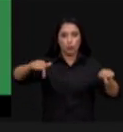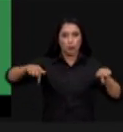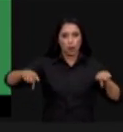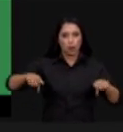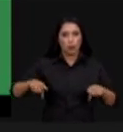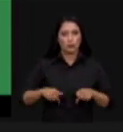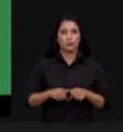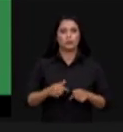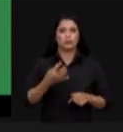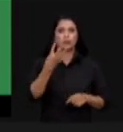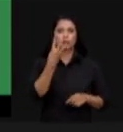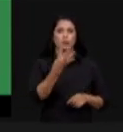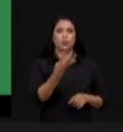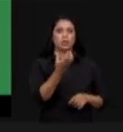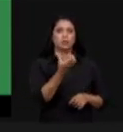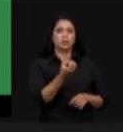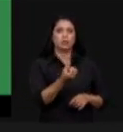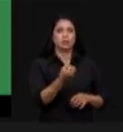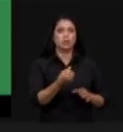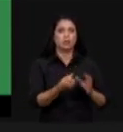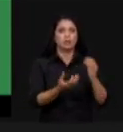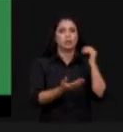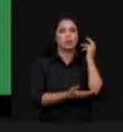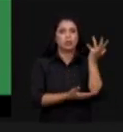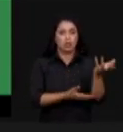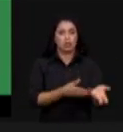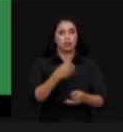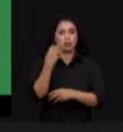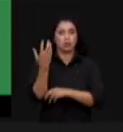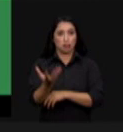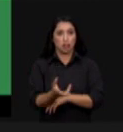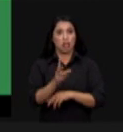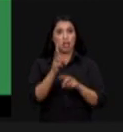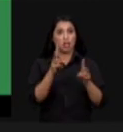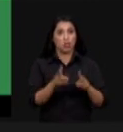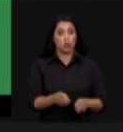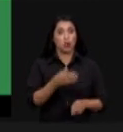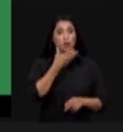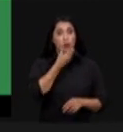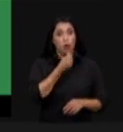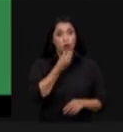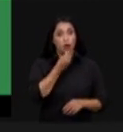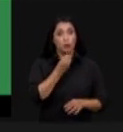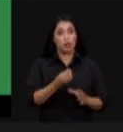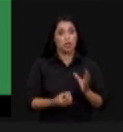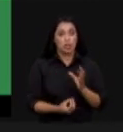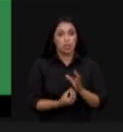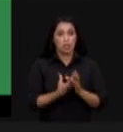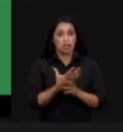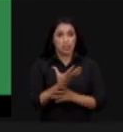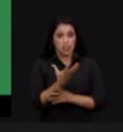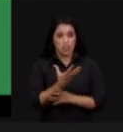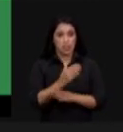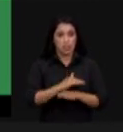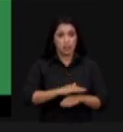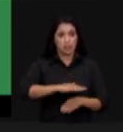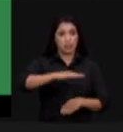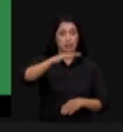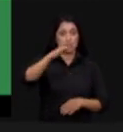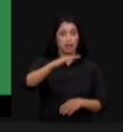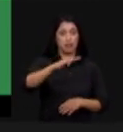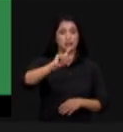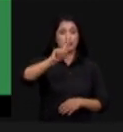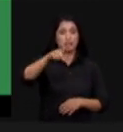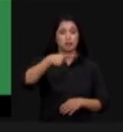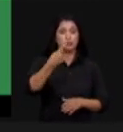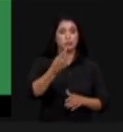6 árvores para serem retiradas as árvores são como seres humanos elas nascem crescem ficam velhas e morrem nessa